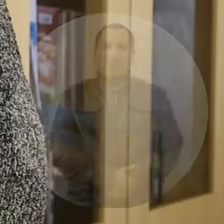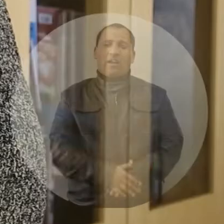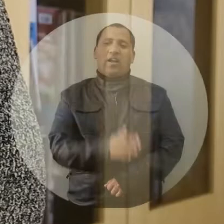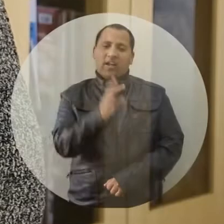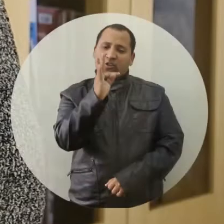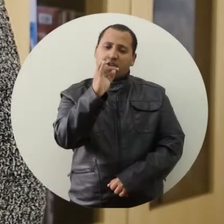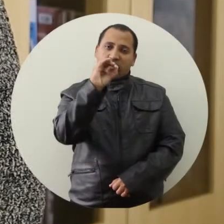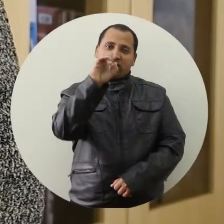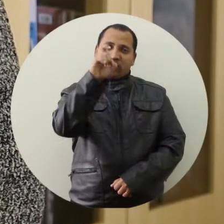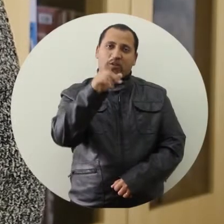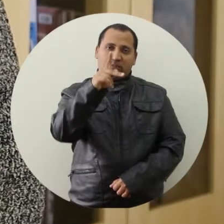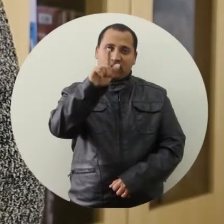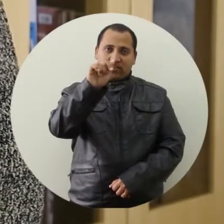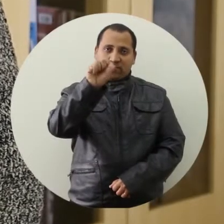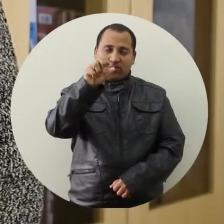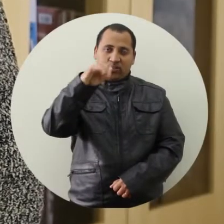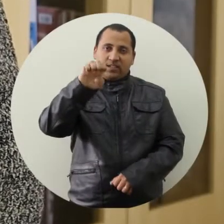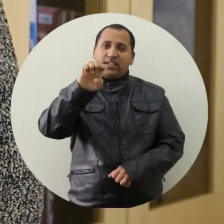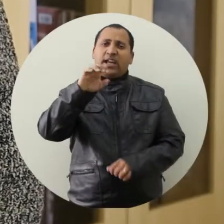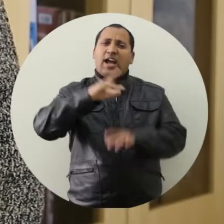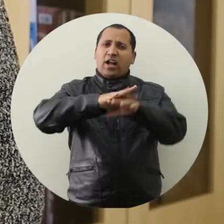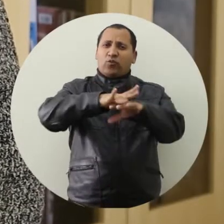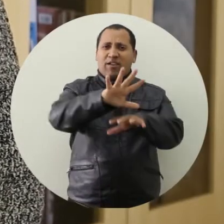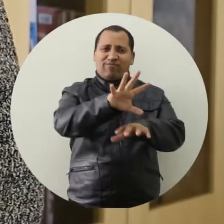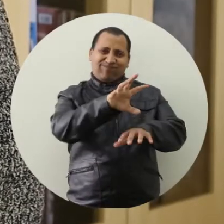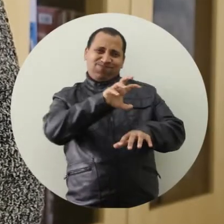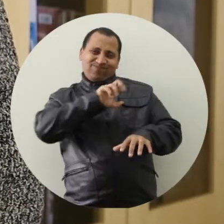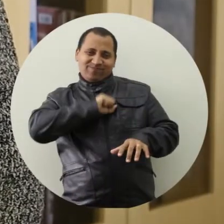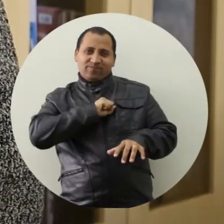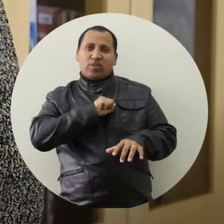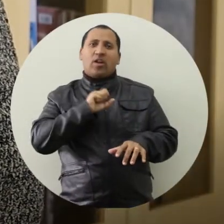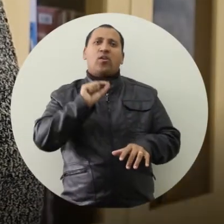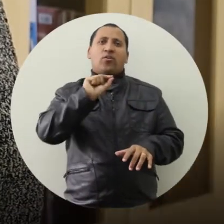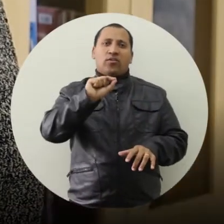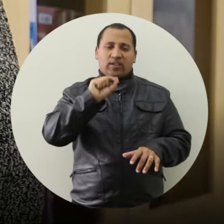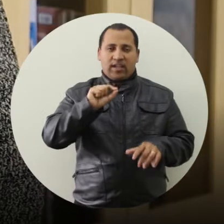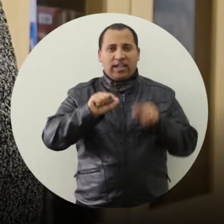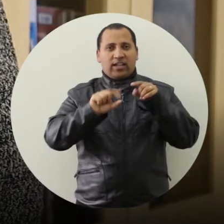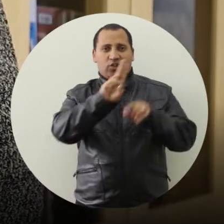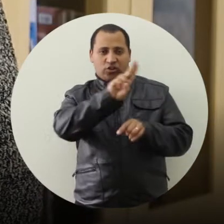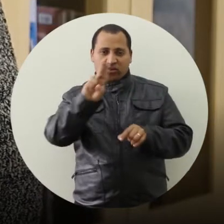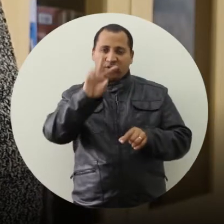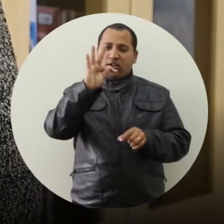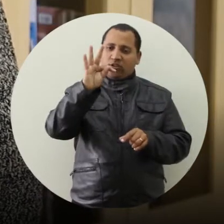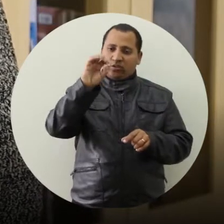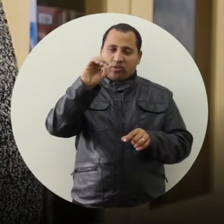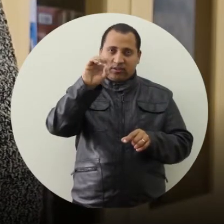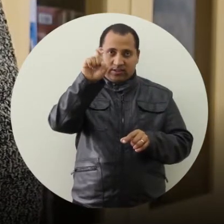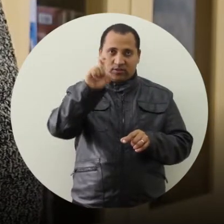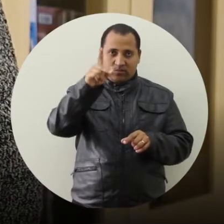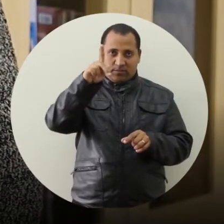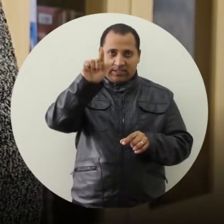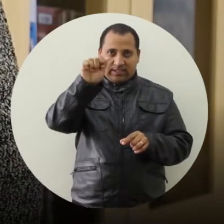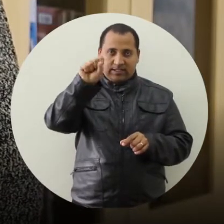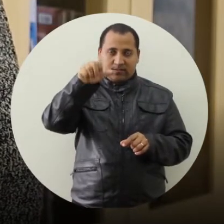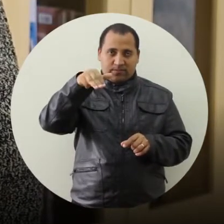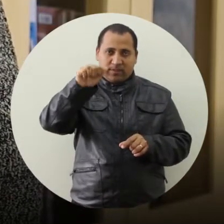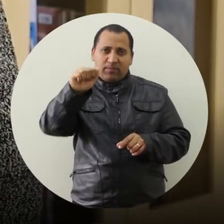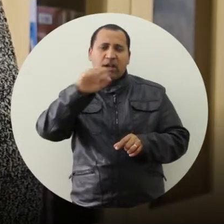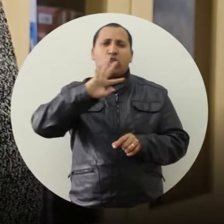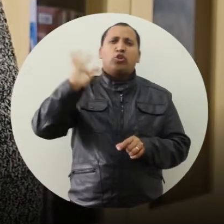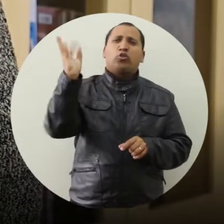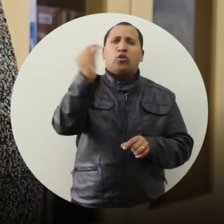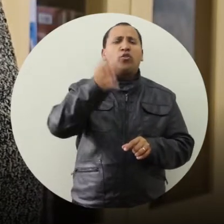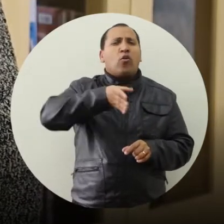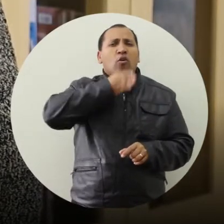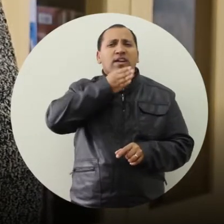A toxoplasmose é uma doença infecciosa causada por protozoários, chamado toxoplasma gondi. É